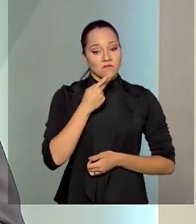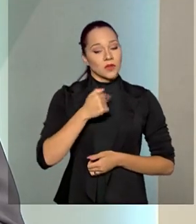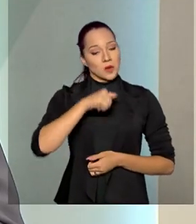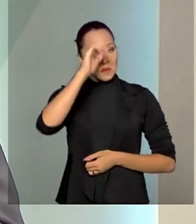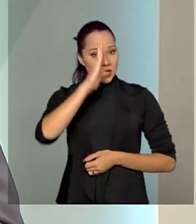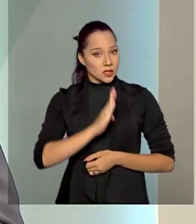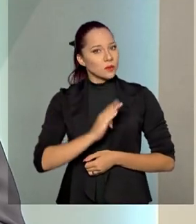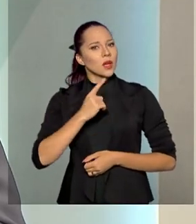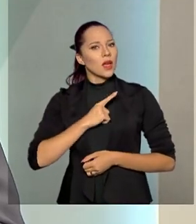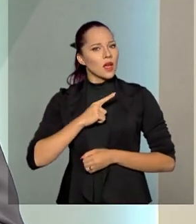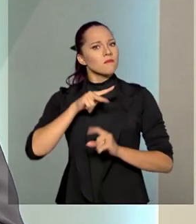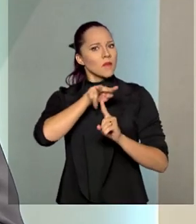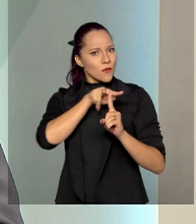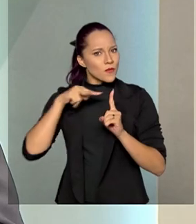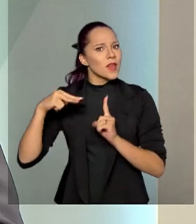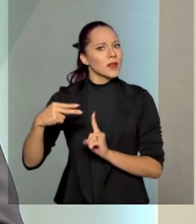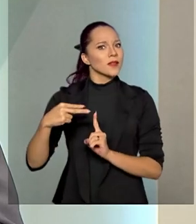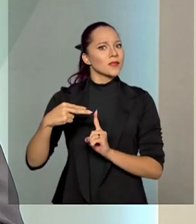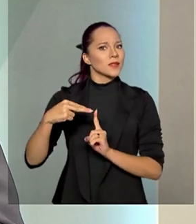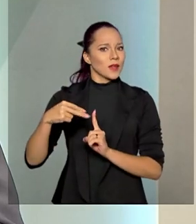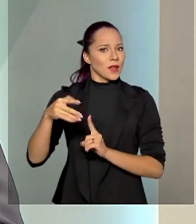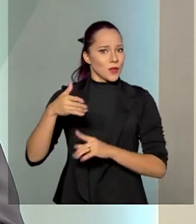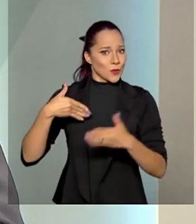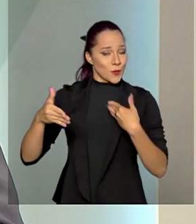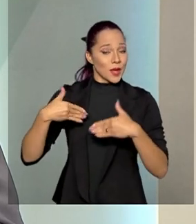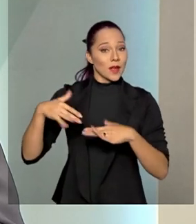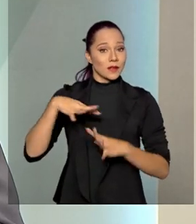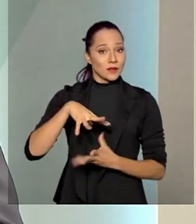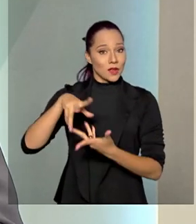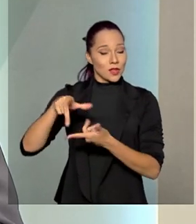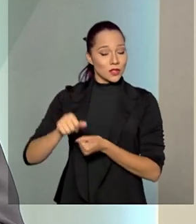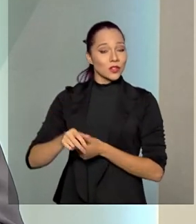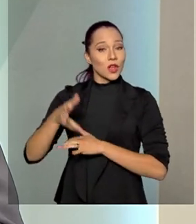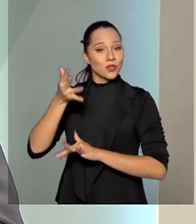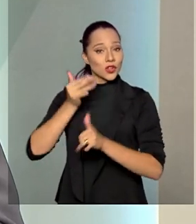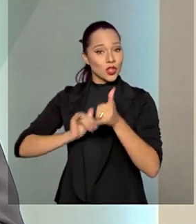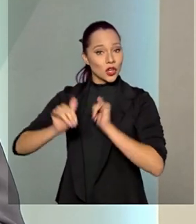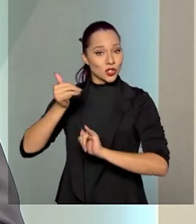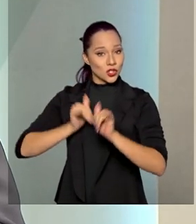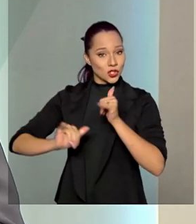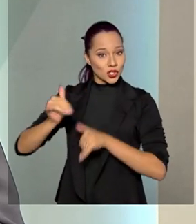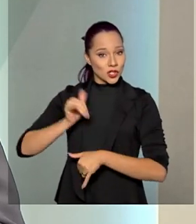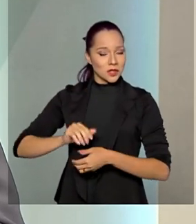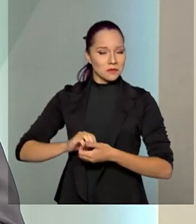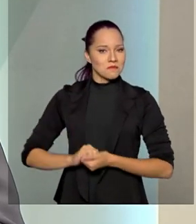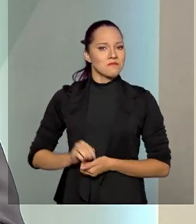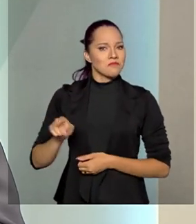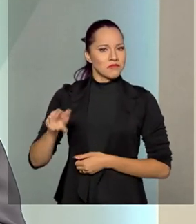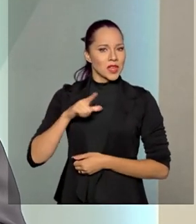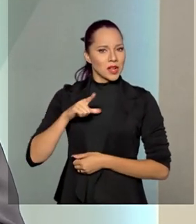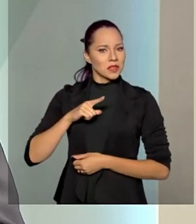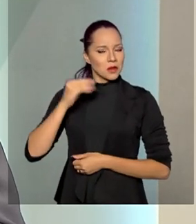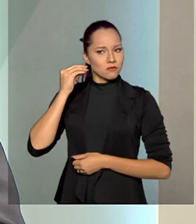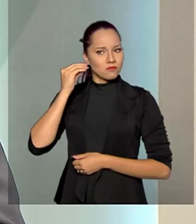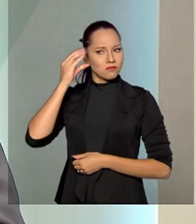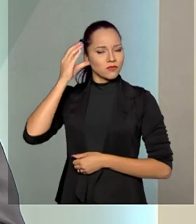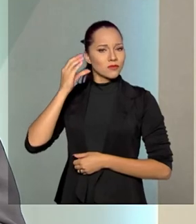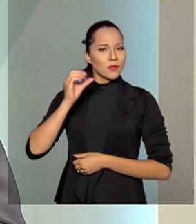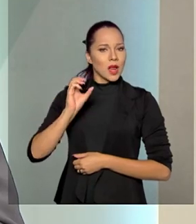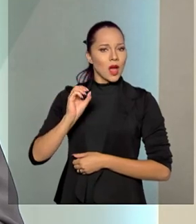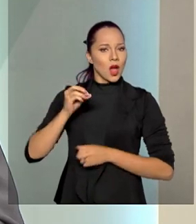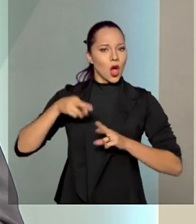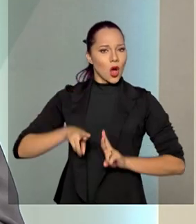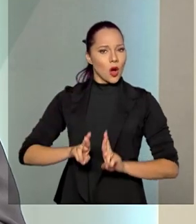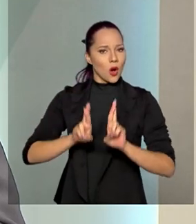é uma referência no mercado internacional de energia e é reconhecido pelas Nações Unidas.